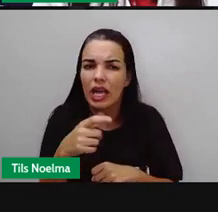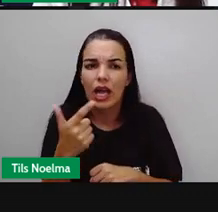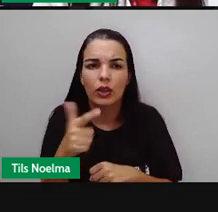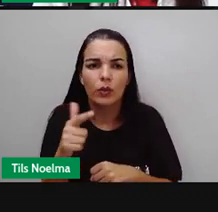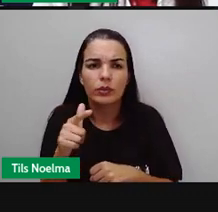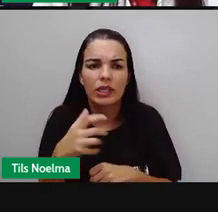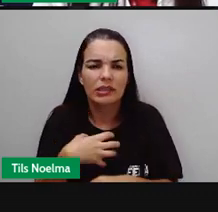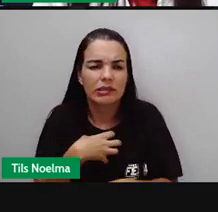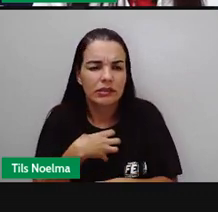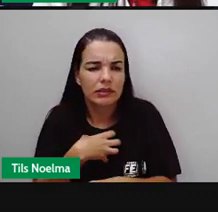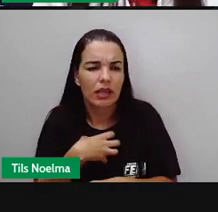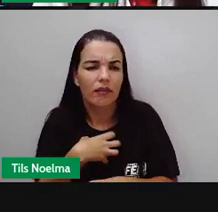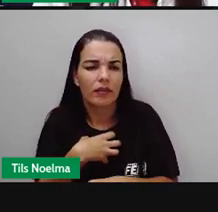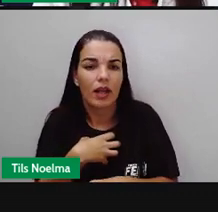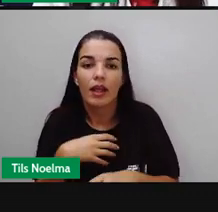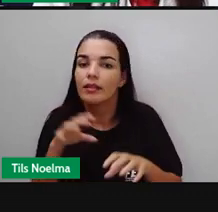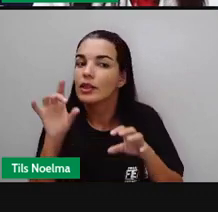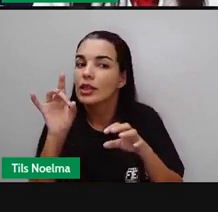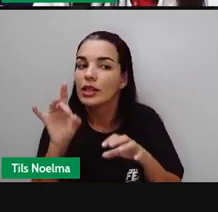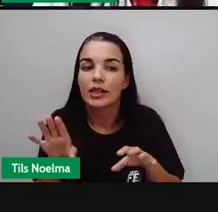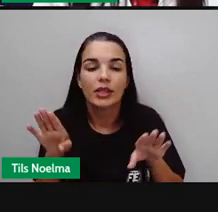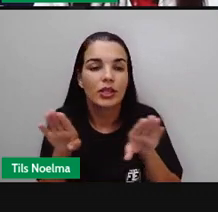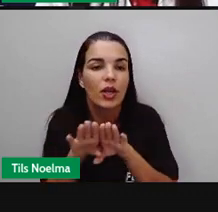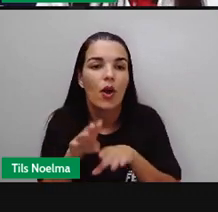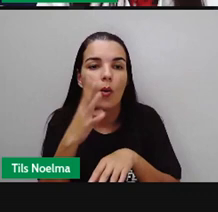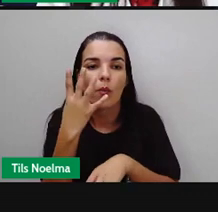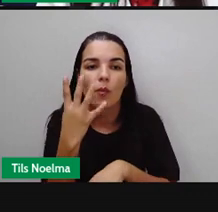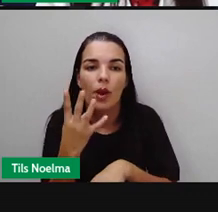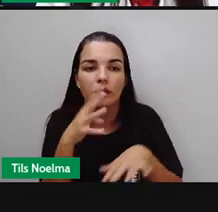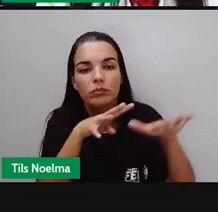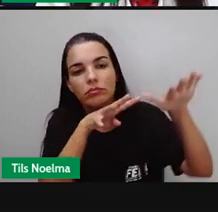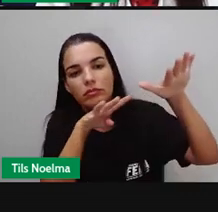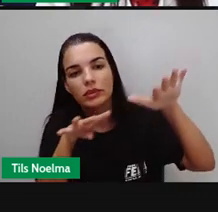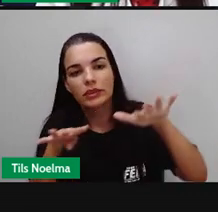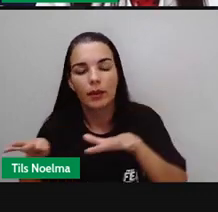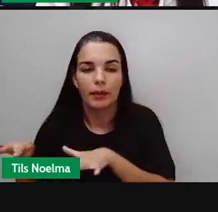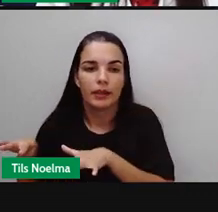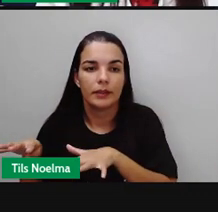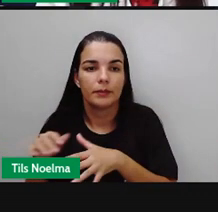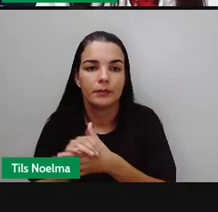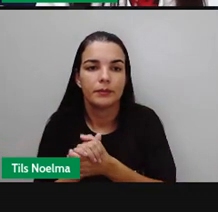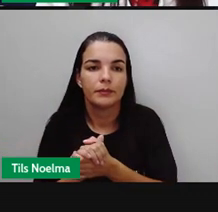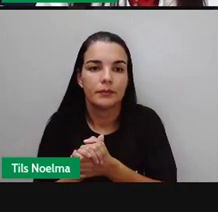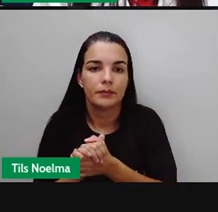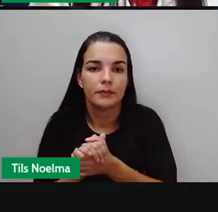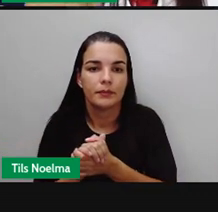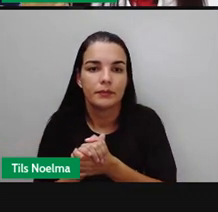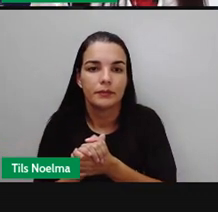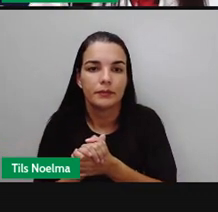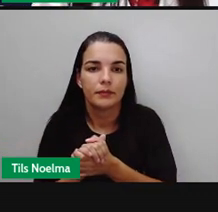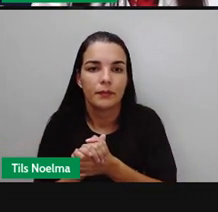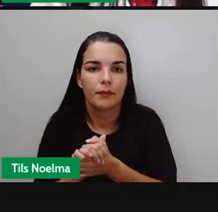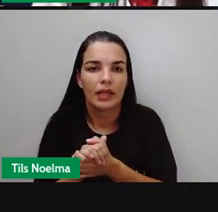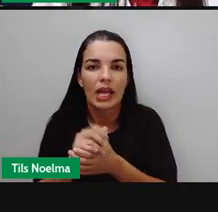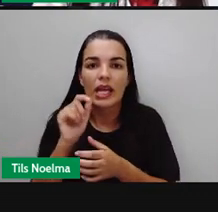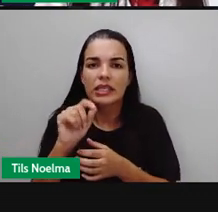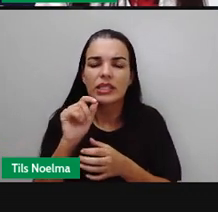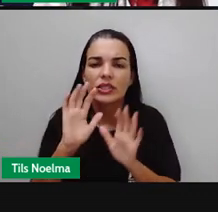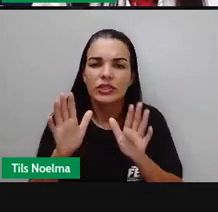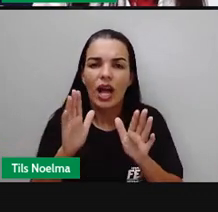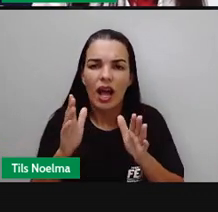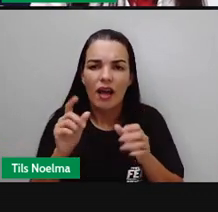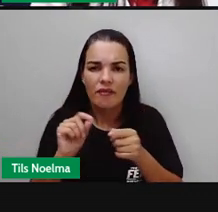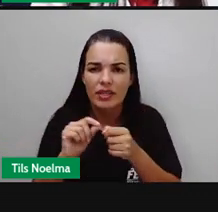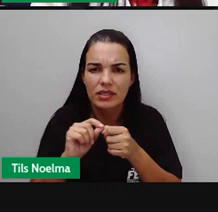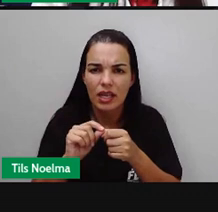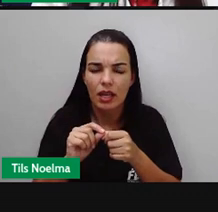vacinar quatro semanas depois do primeiro teste positivo, certo? Quem já tratou